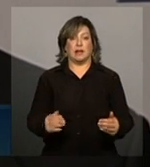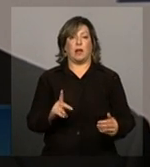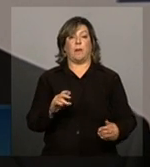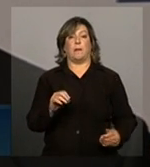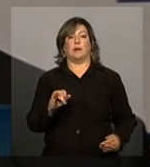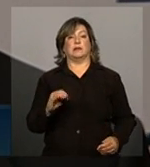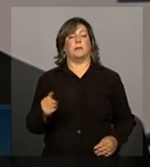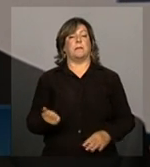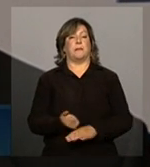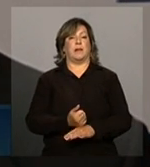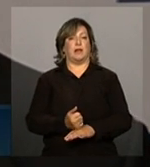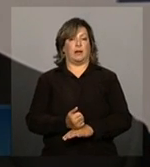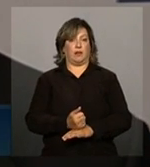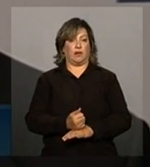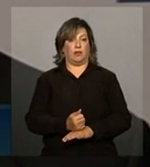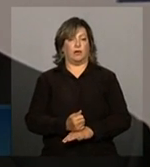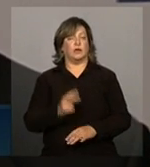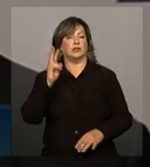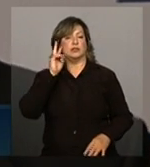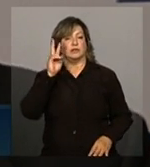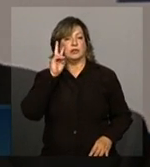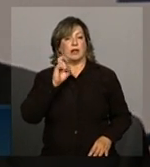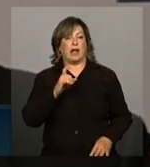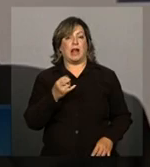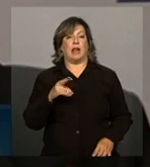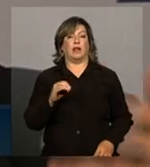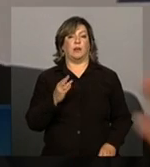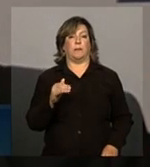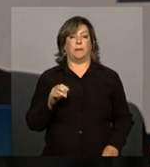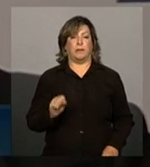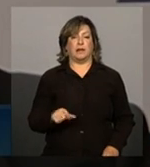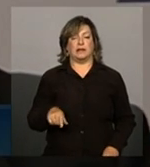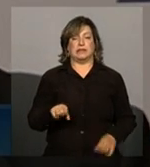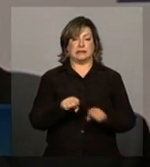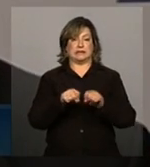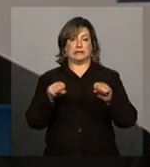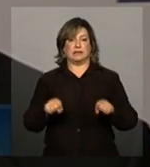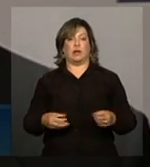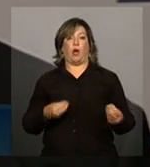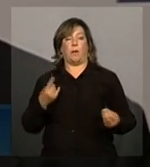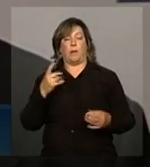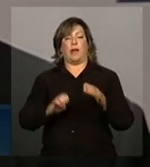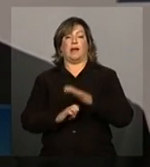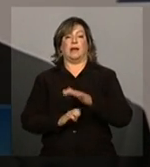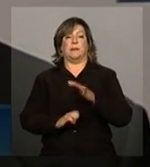melhor. Eu estou falando aí contando a Eletrobras, o sistema Eletrobras como se fosse uma empresa só.